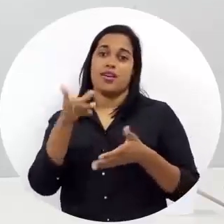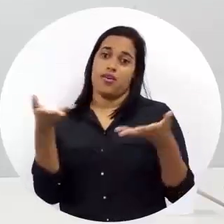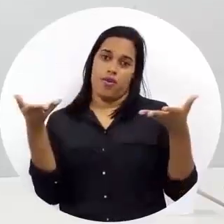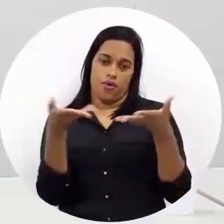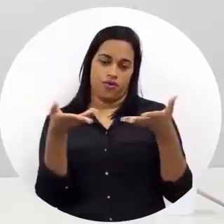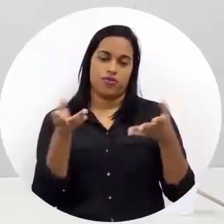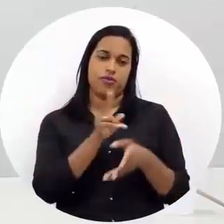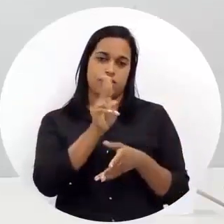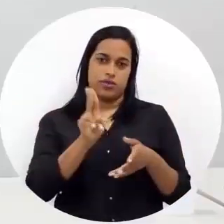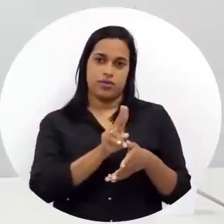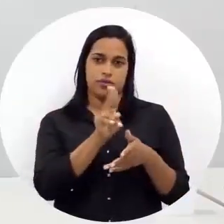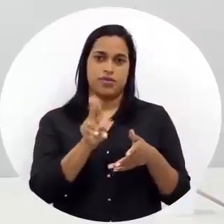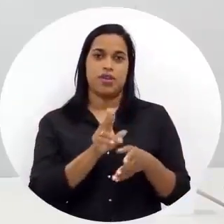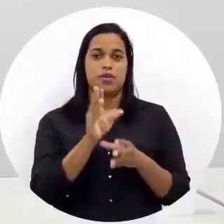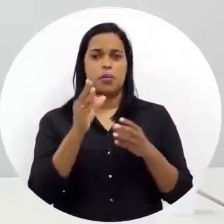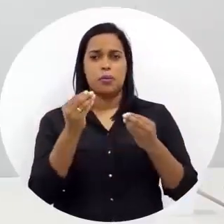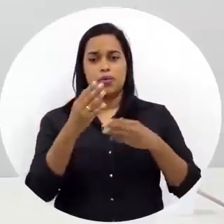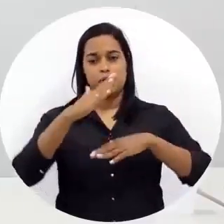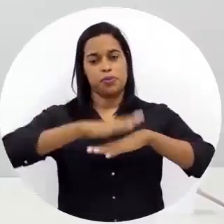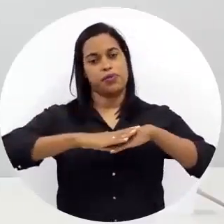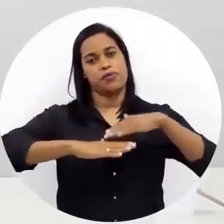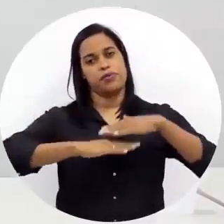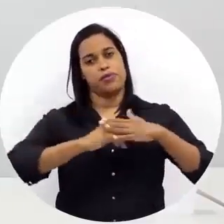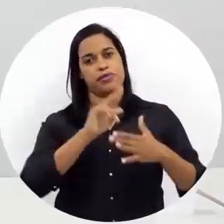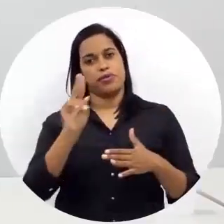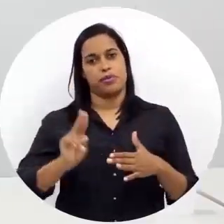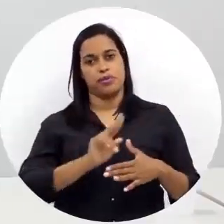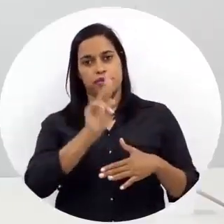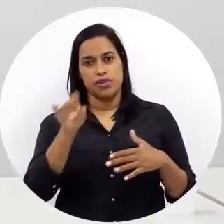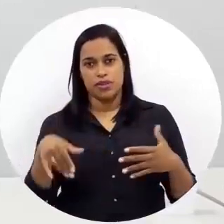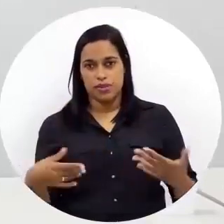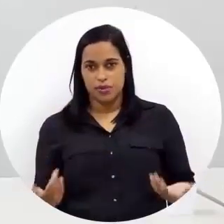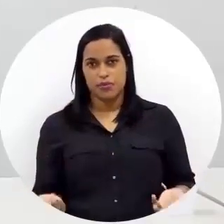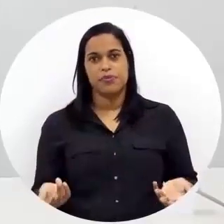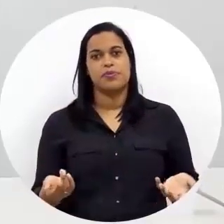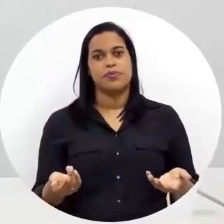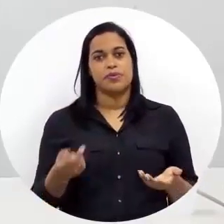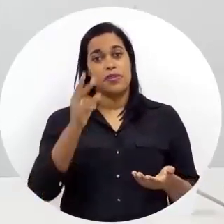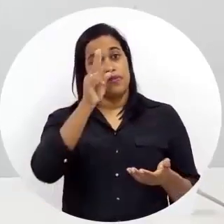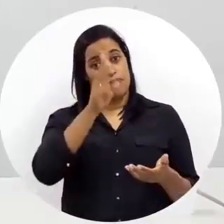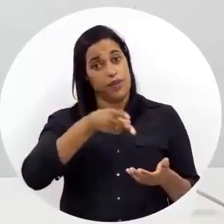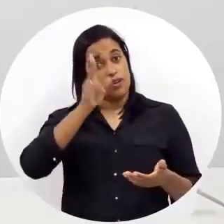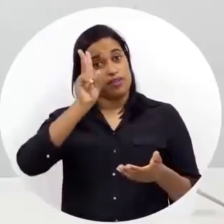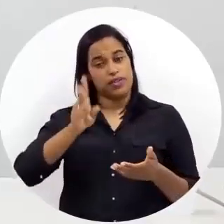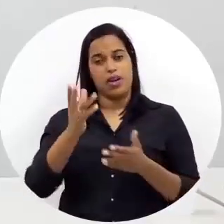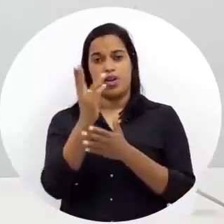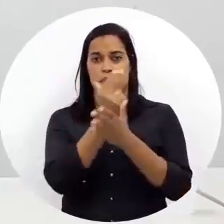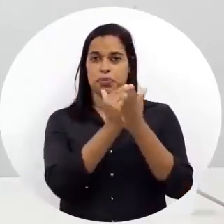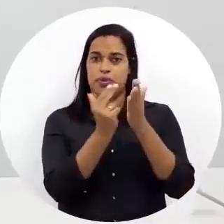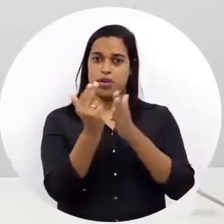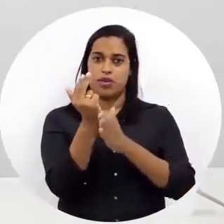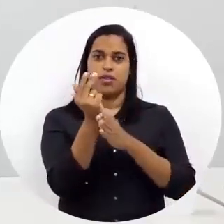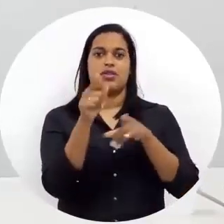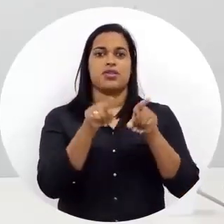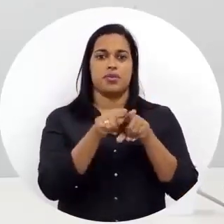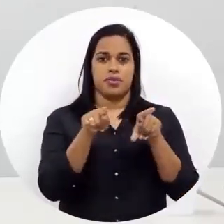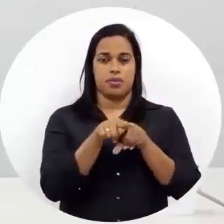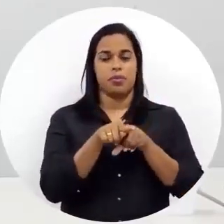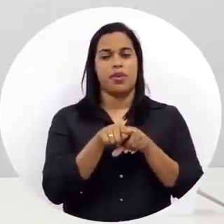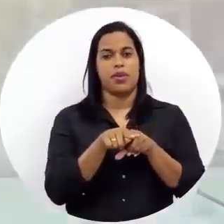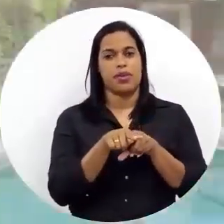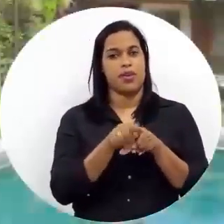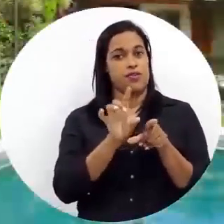tendência, é outro, muitos profissionais estão utilizando o jardim vertical como forma de decoração de exterior,